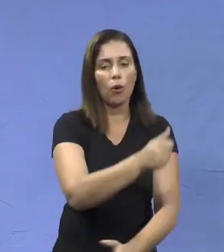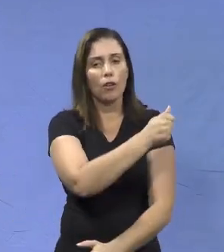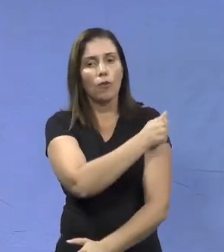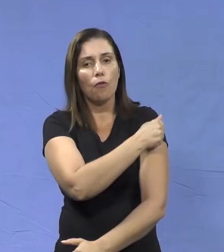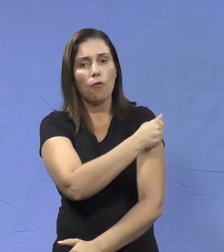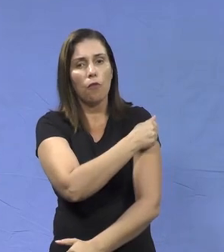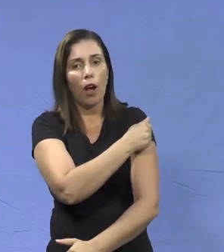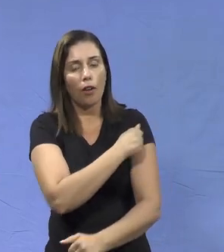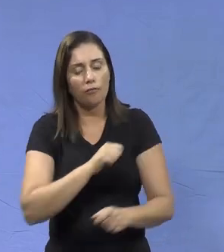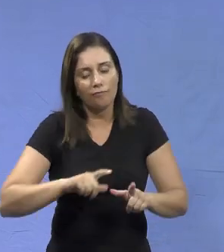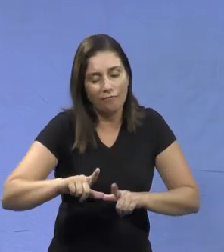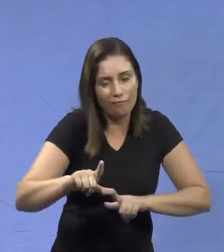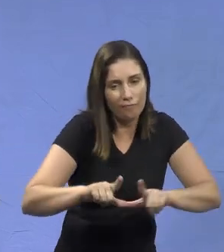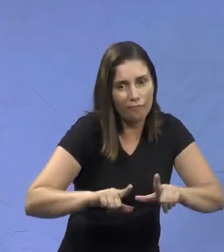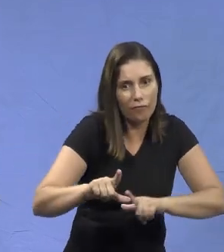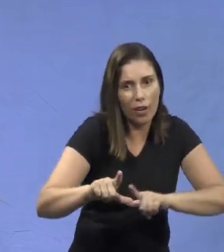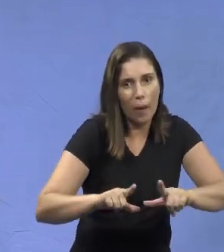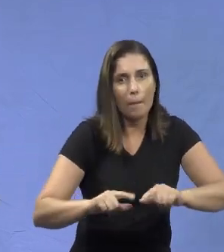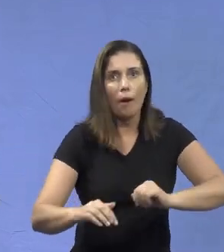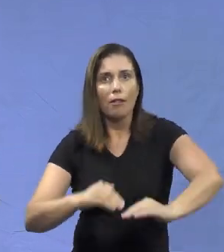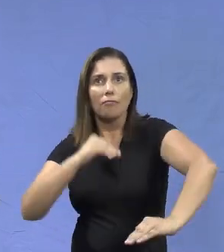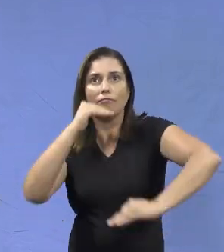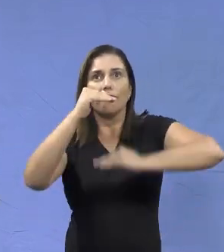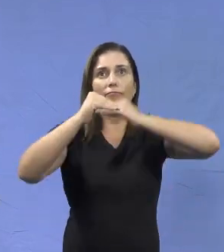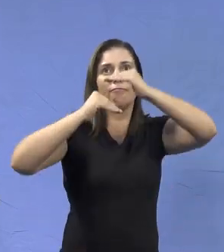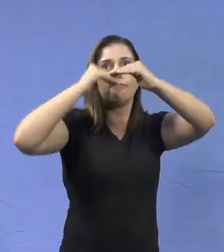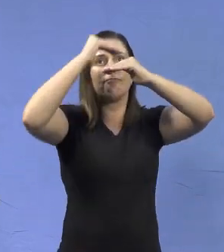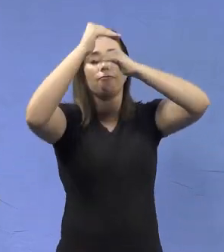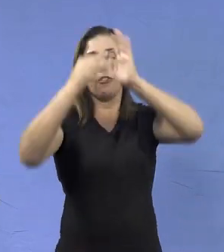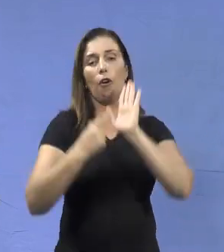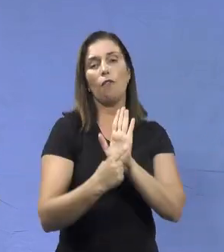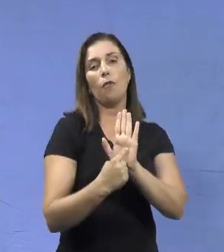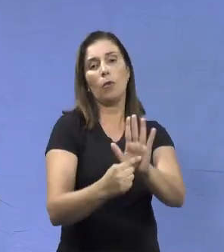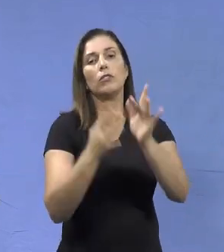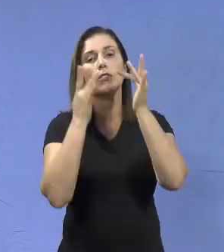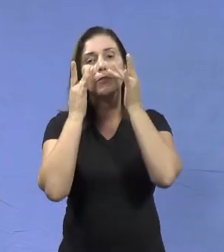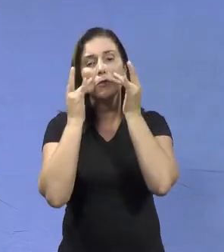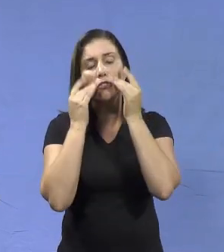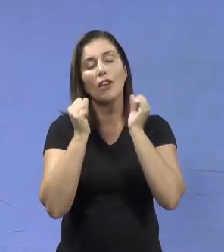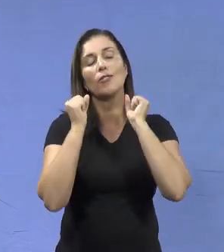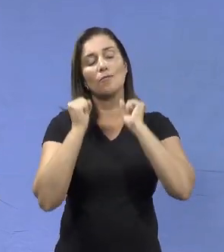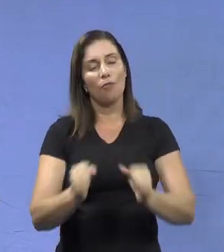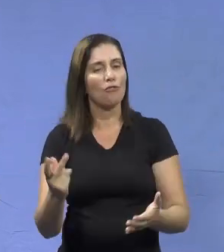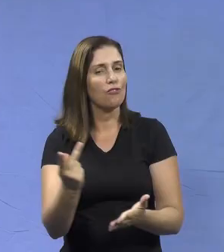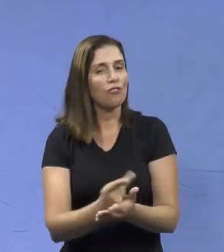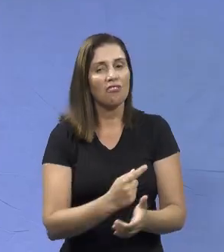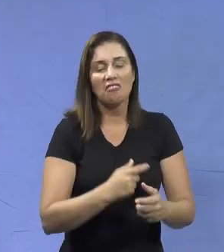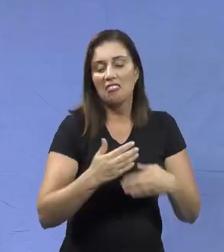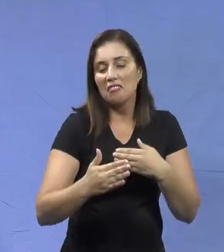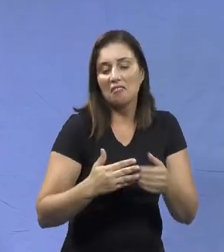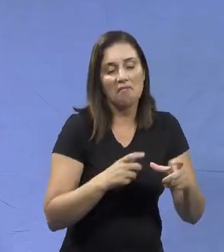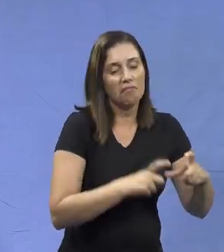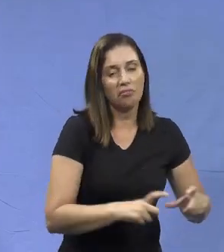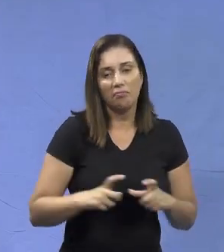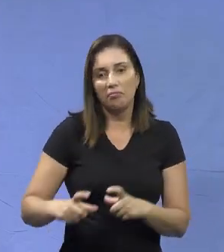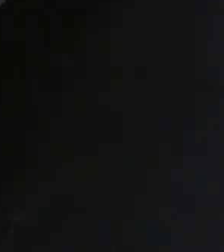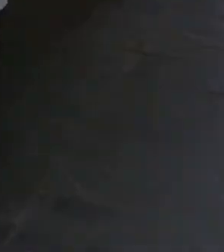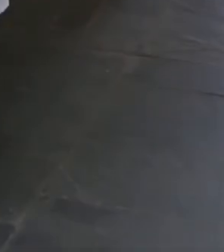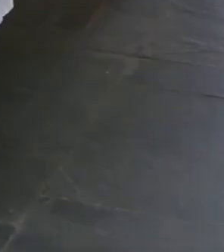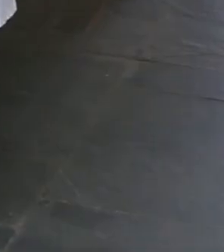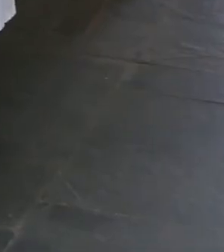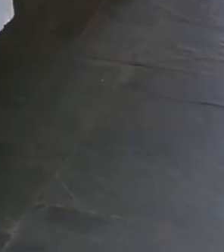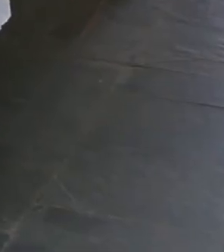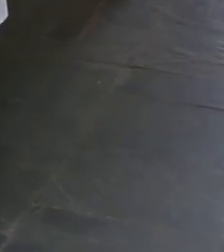esse aluno que é bolsista se desenvolver mostrando que o teatro pode acontecer em qualquer lugar.